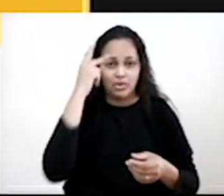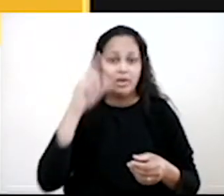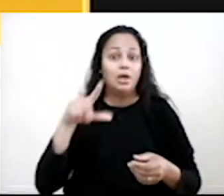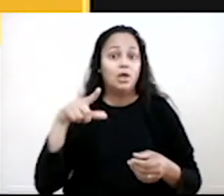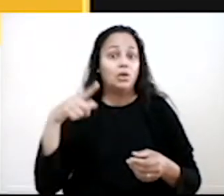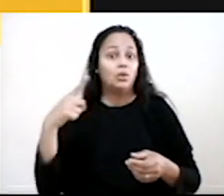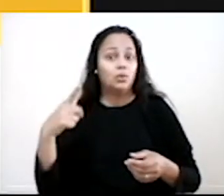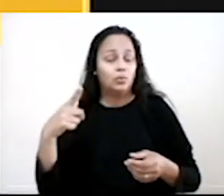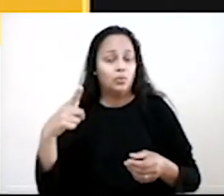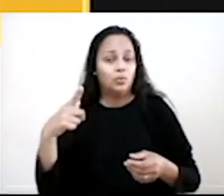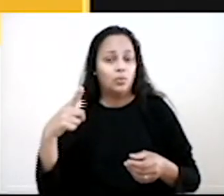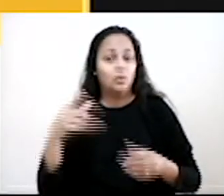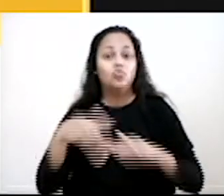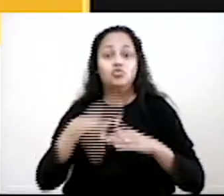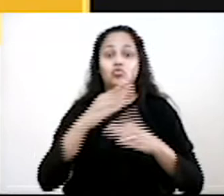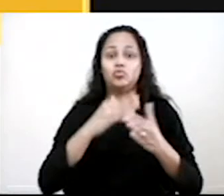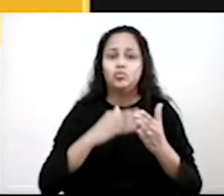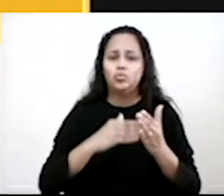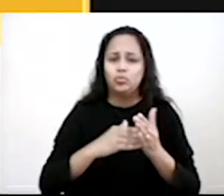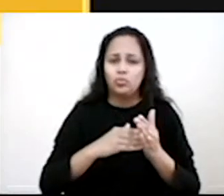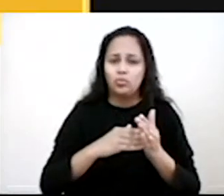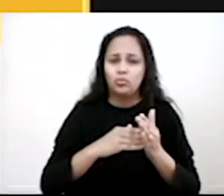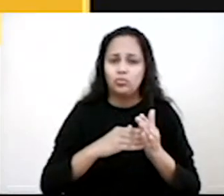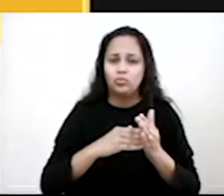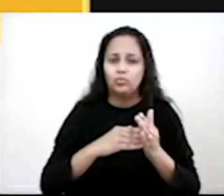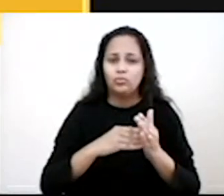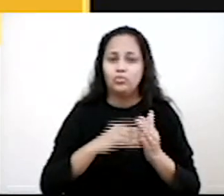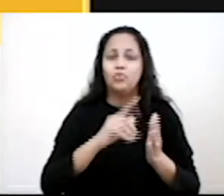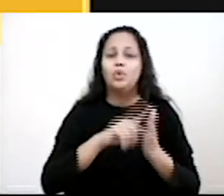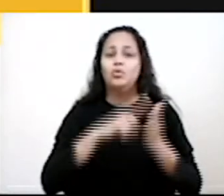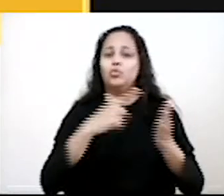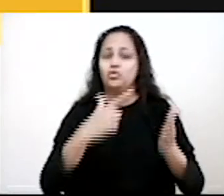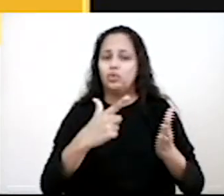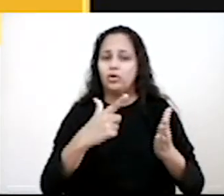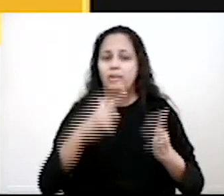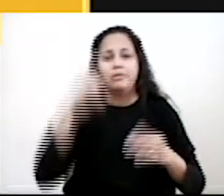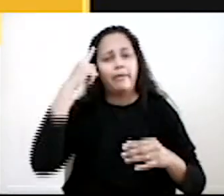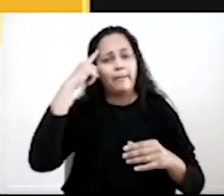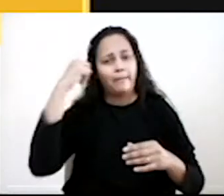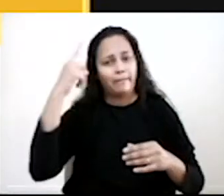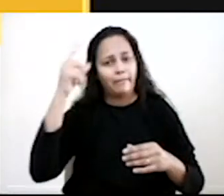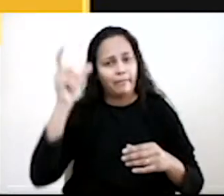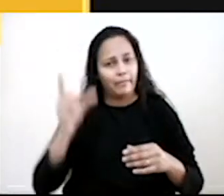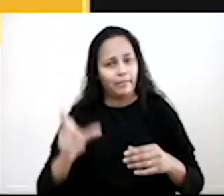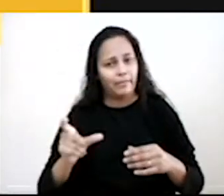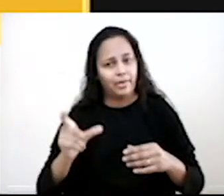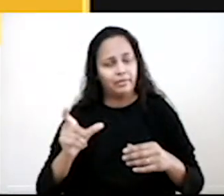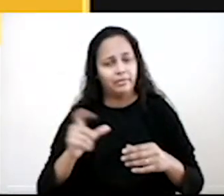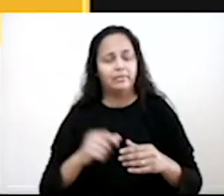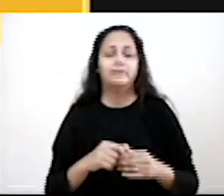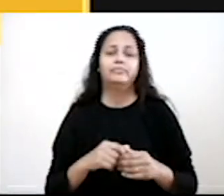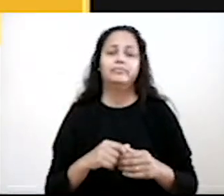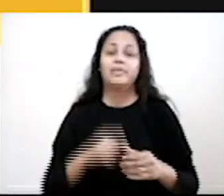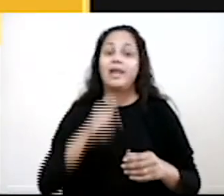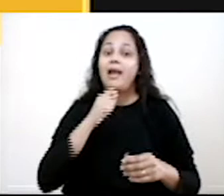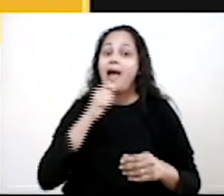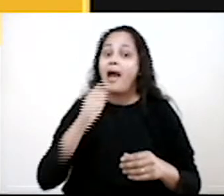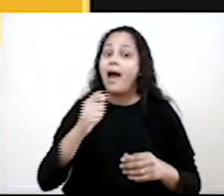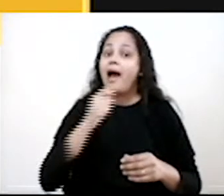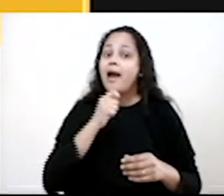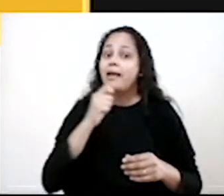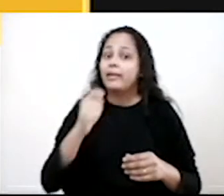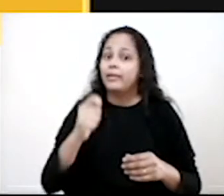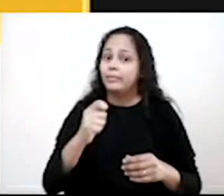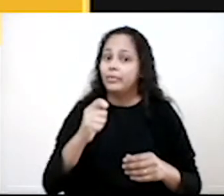editorial é a opinião de todo o conjunto do jornal, o o jornal pensa. É o que os jornalistas pensam. A